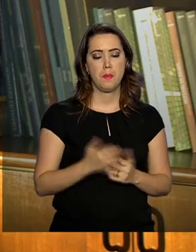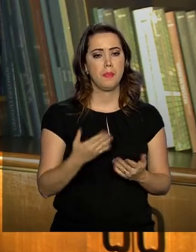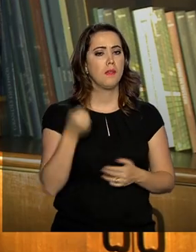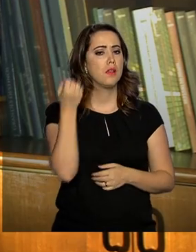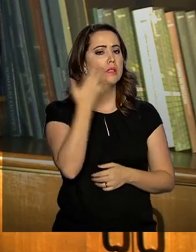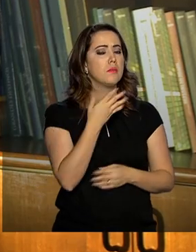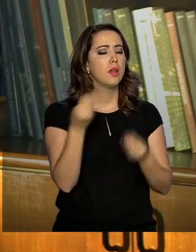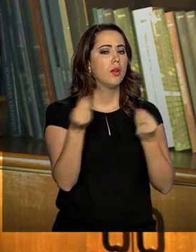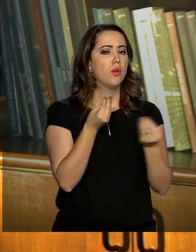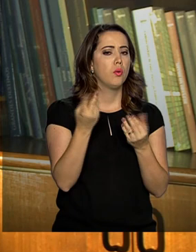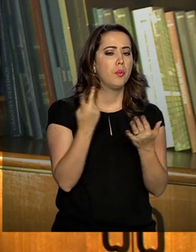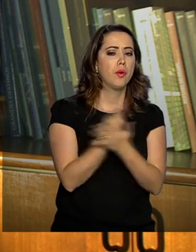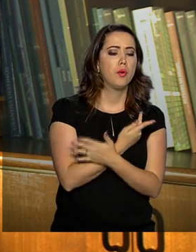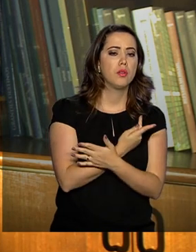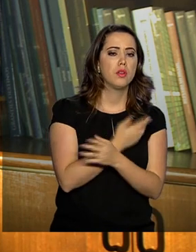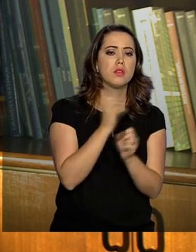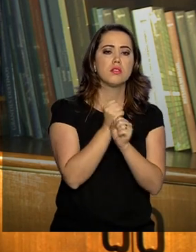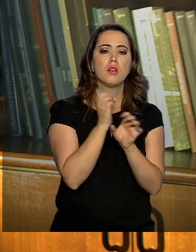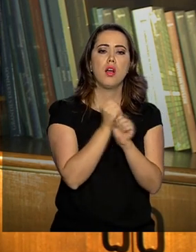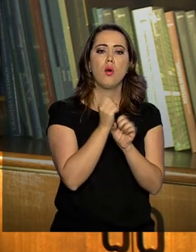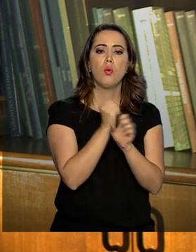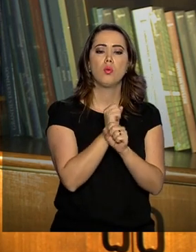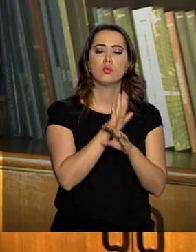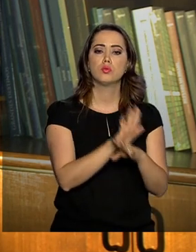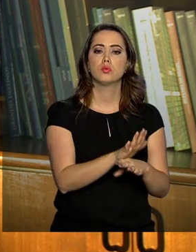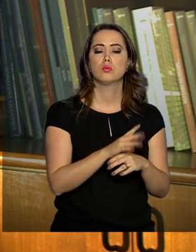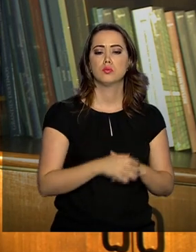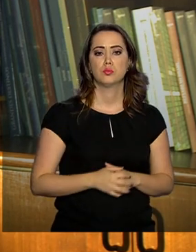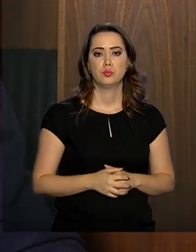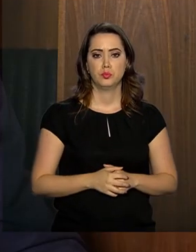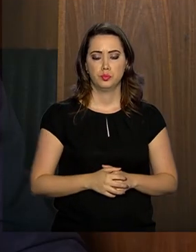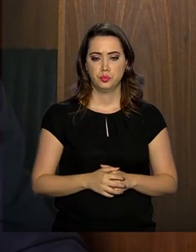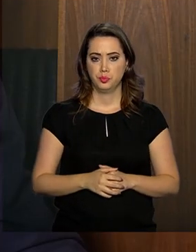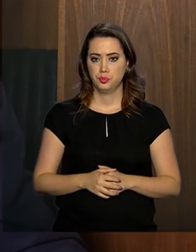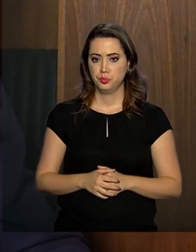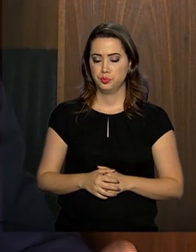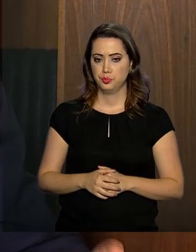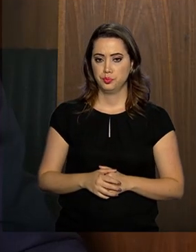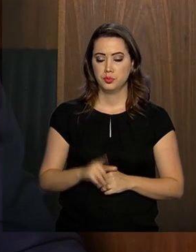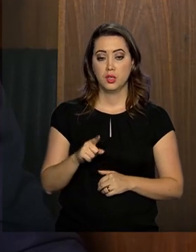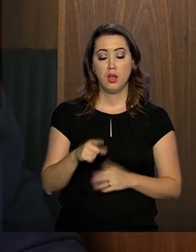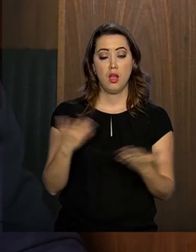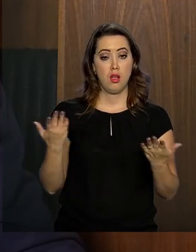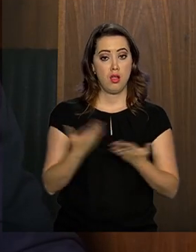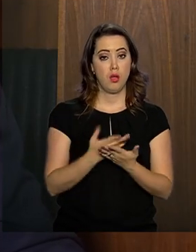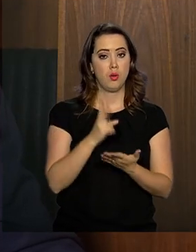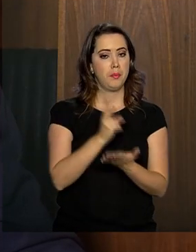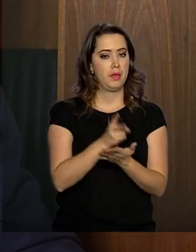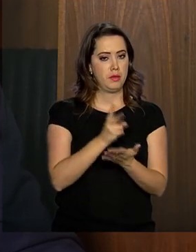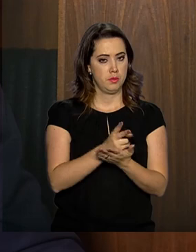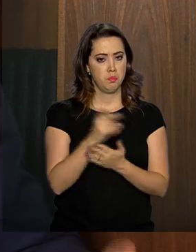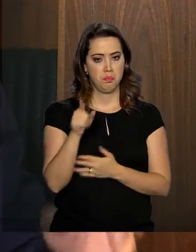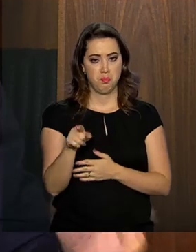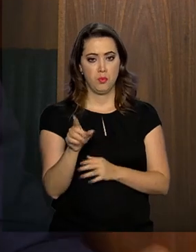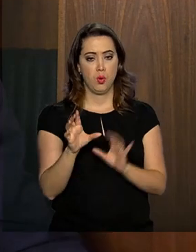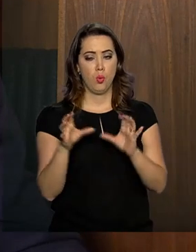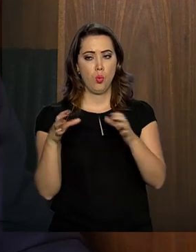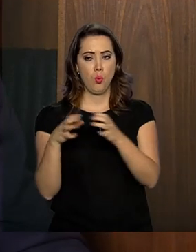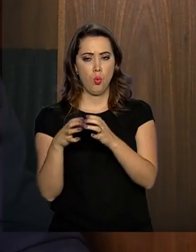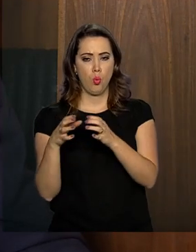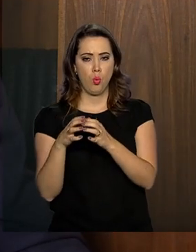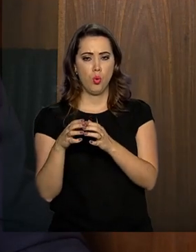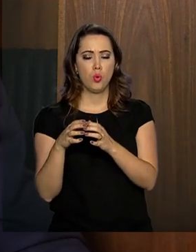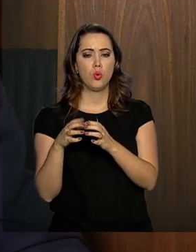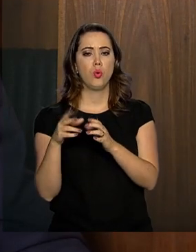explica para a gente como é que será essa fórmula do cálculo de benefício. O cálculo de benefício passa a ser o mesmo, tanto para o regime geral como